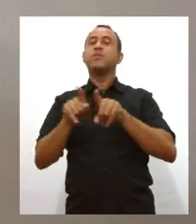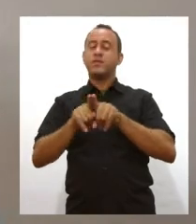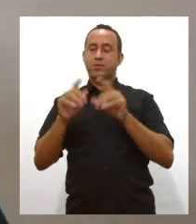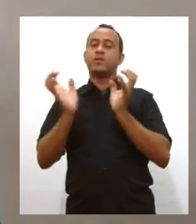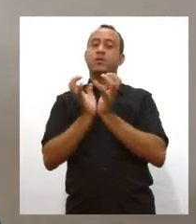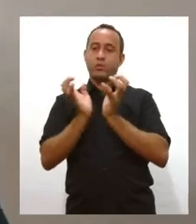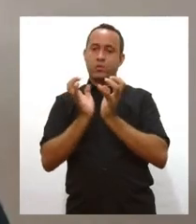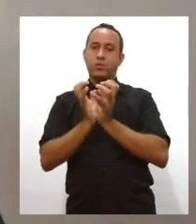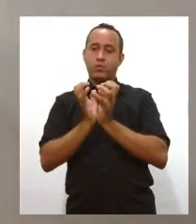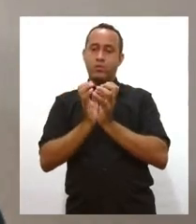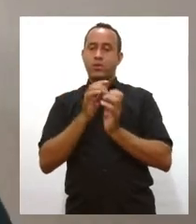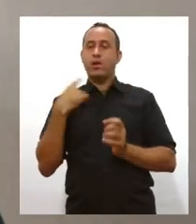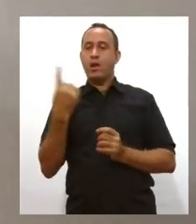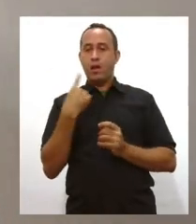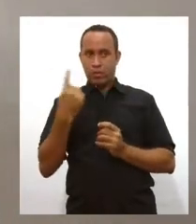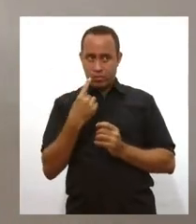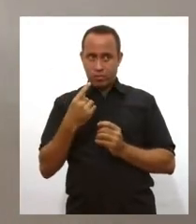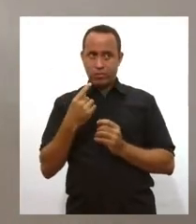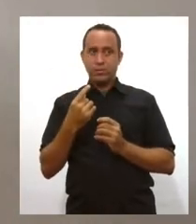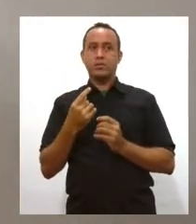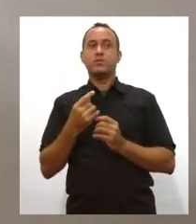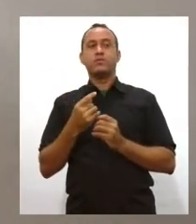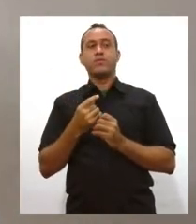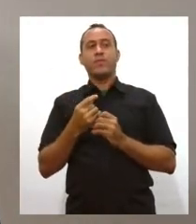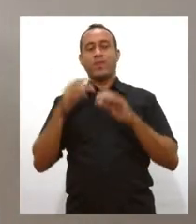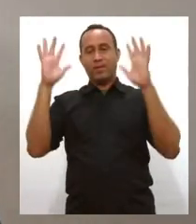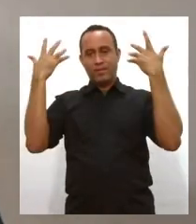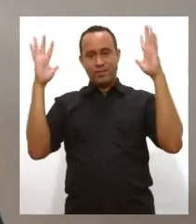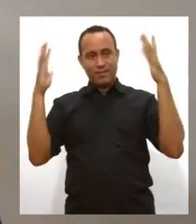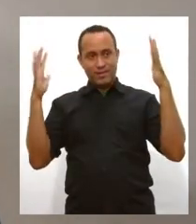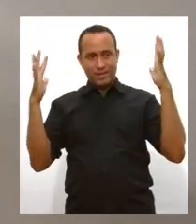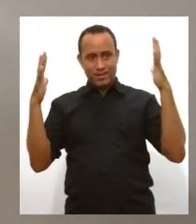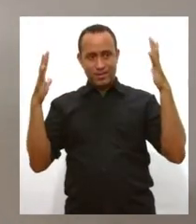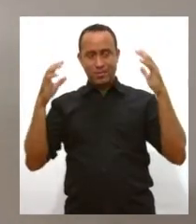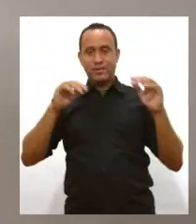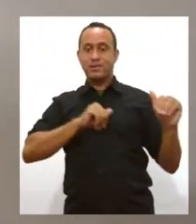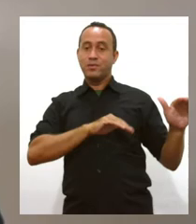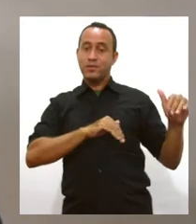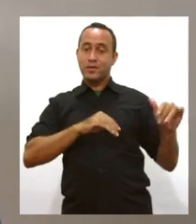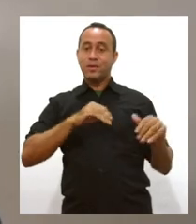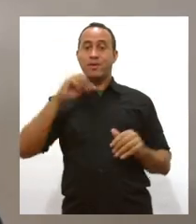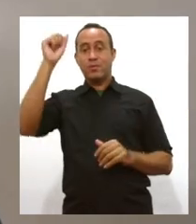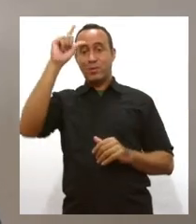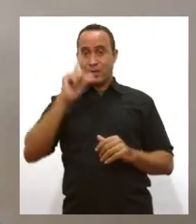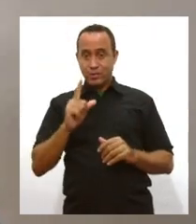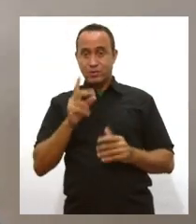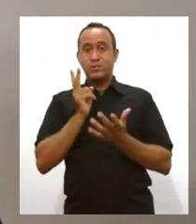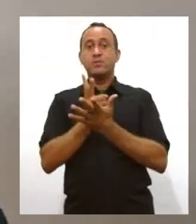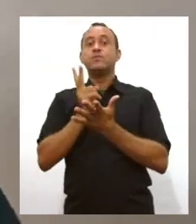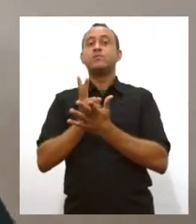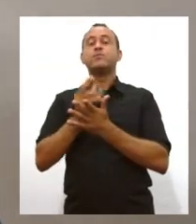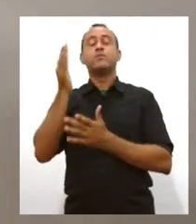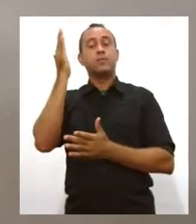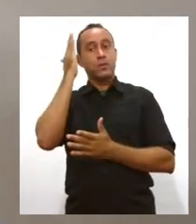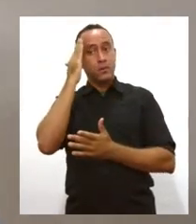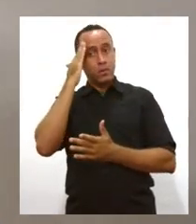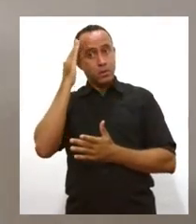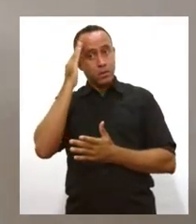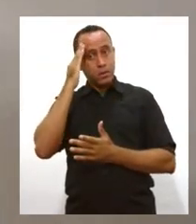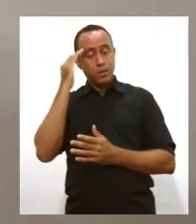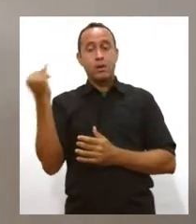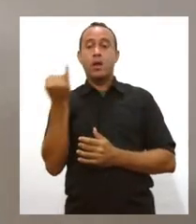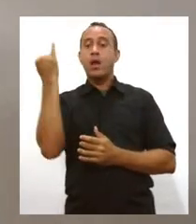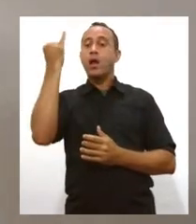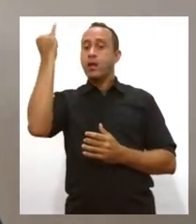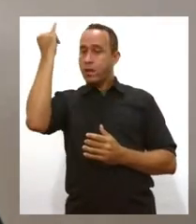equipe. Então, a eles a gente dedica essa celebração do setembro azul e sempre deixando a questão da conscientização de que é importante